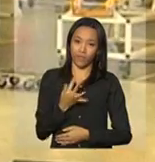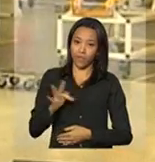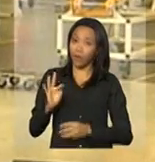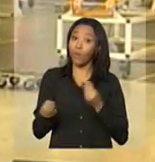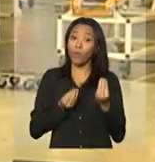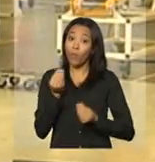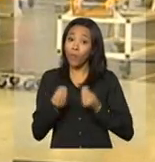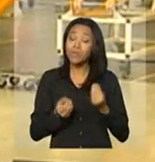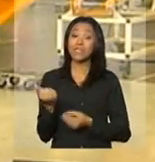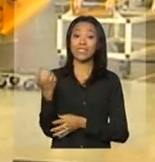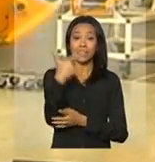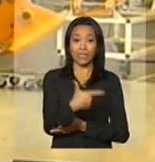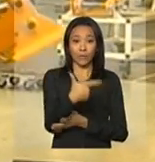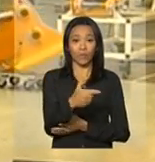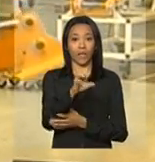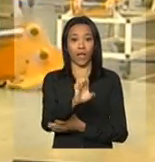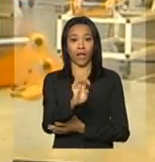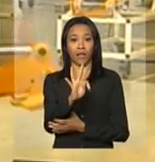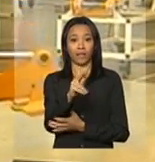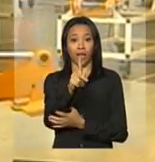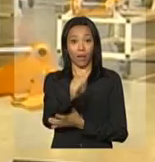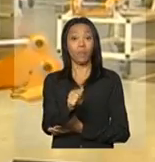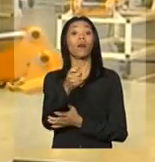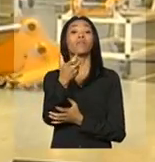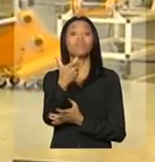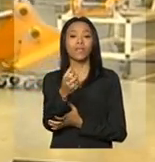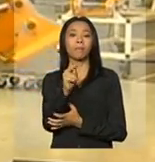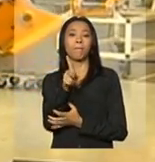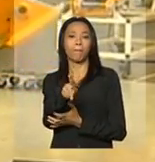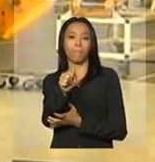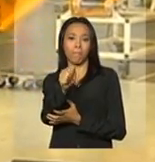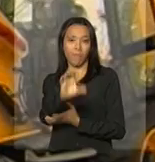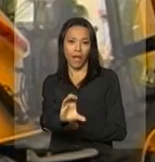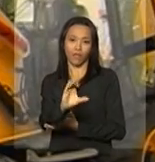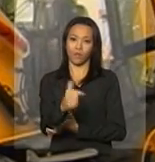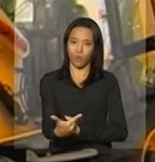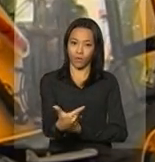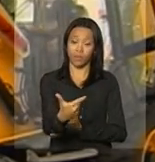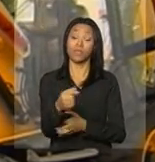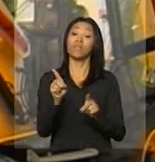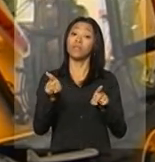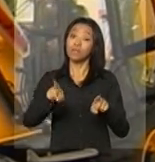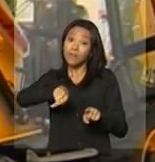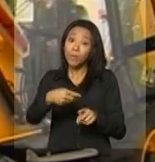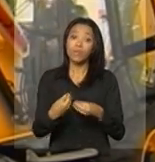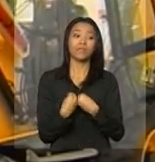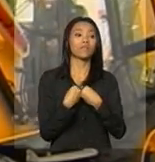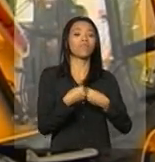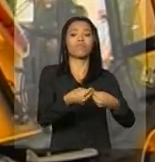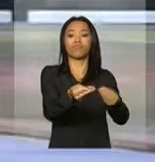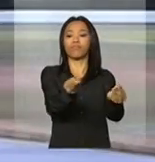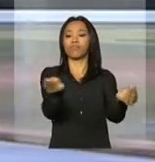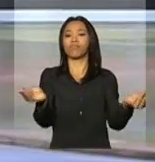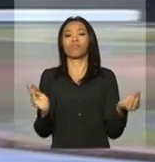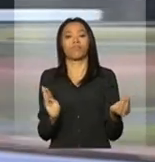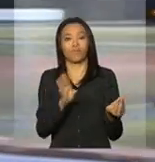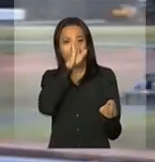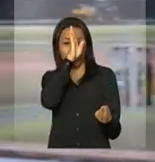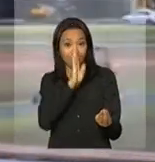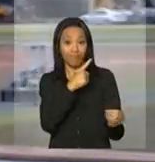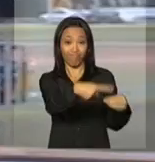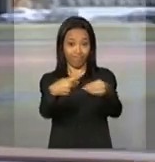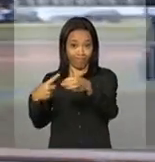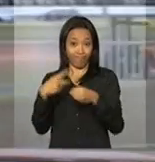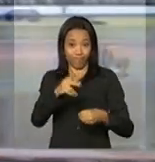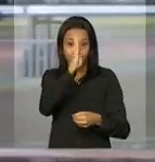meio da segunda etapa do Programa de Aceleração do Crescimento PAC-2 e doados às cidades brasileiras. As